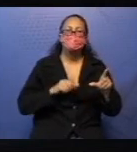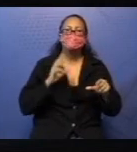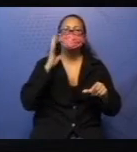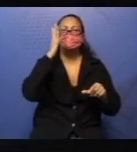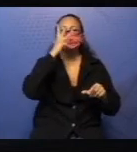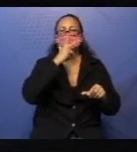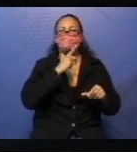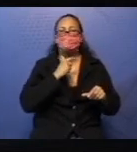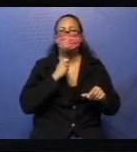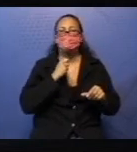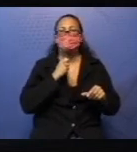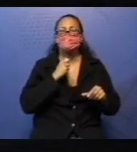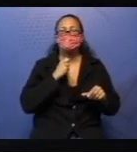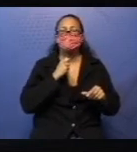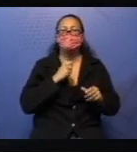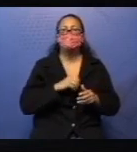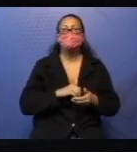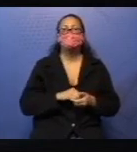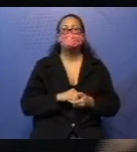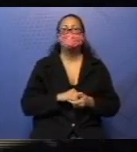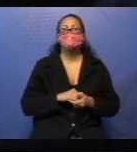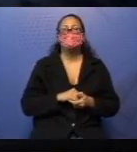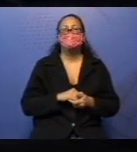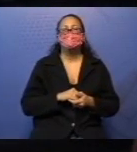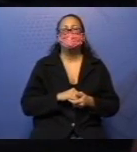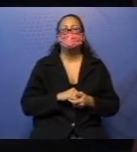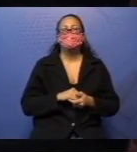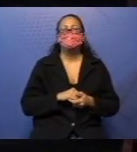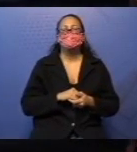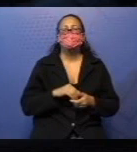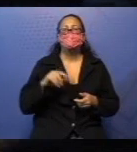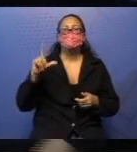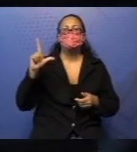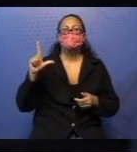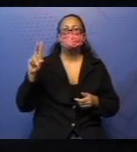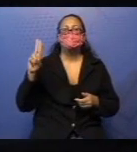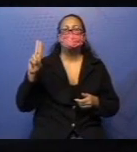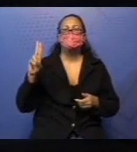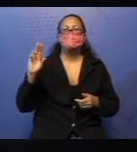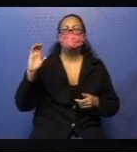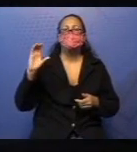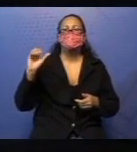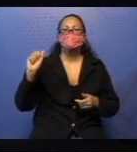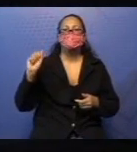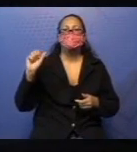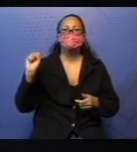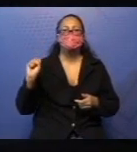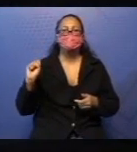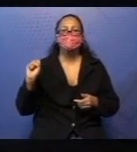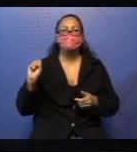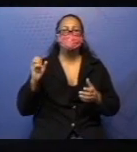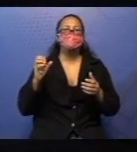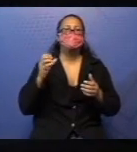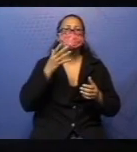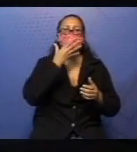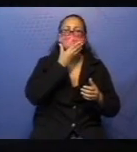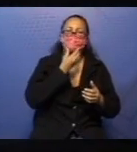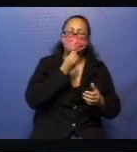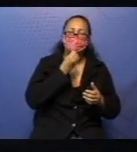lápis aí para nós, por favor, senão a gente não enxerga. O Lucas recebeu. Por que que está grifado recebeu?